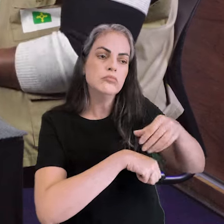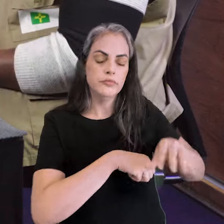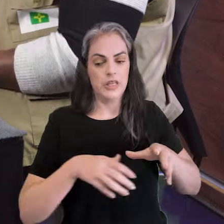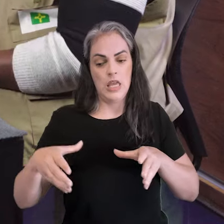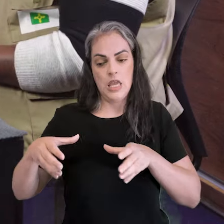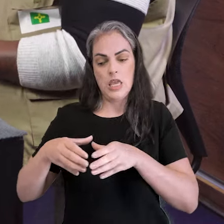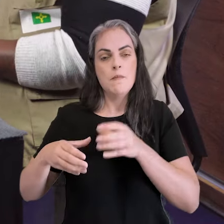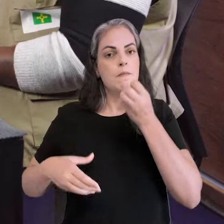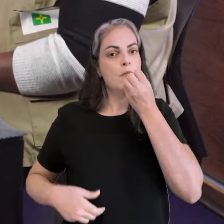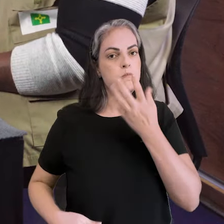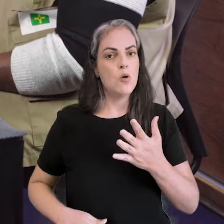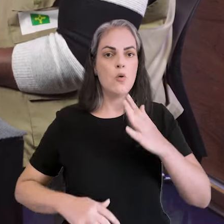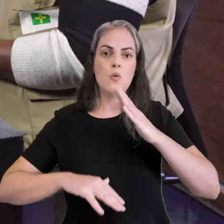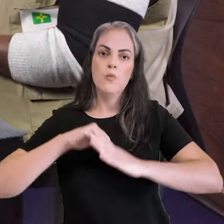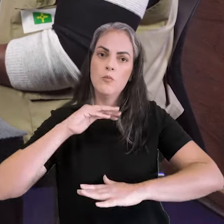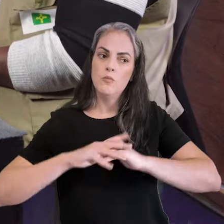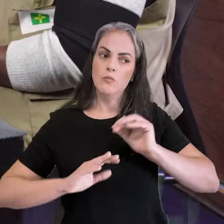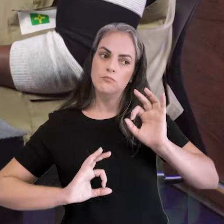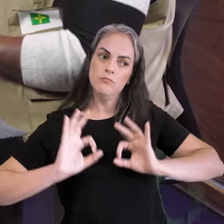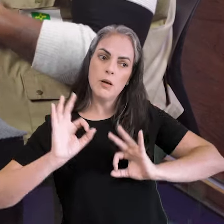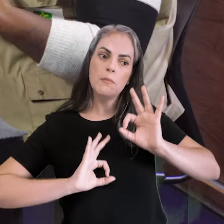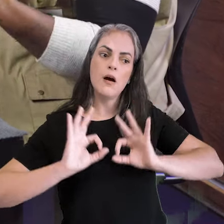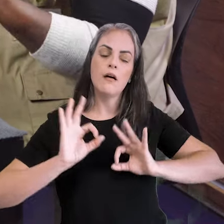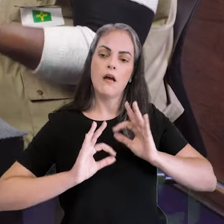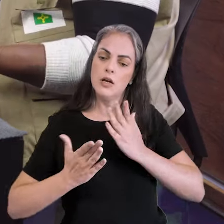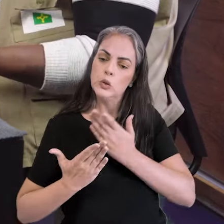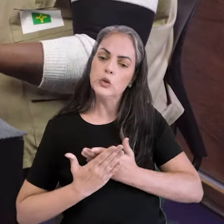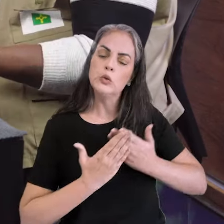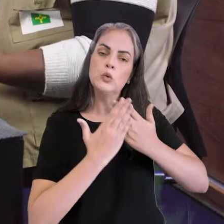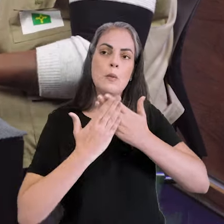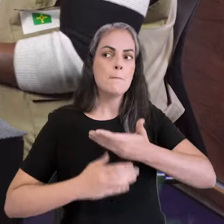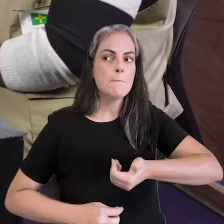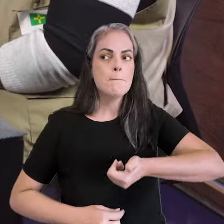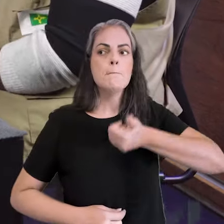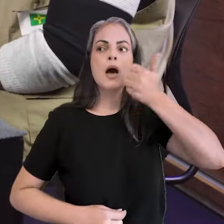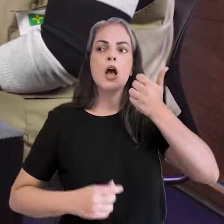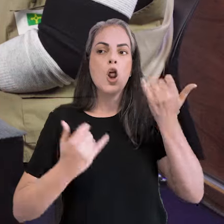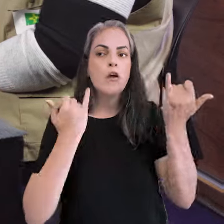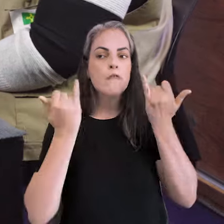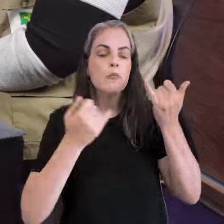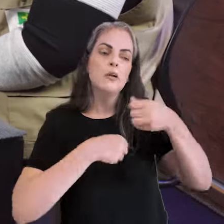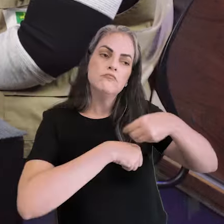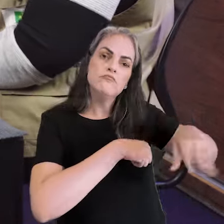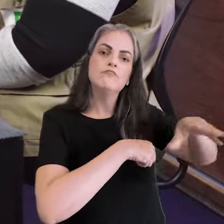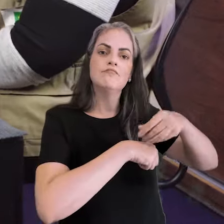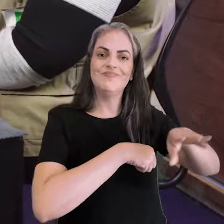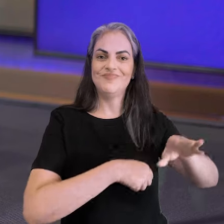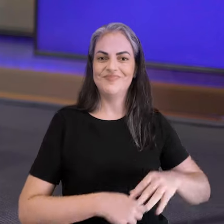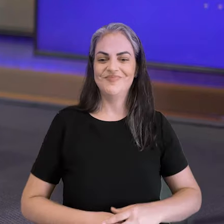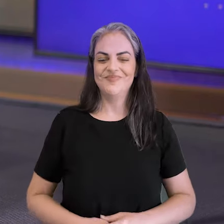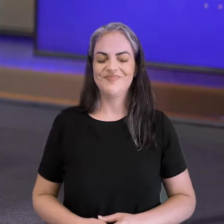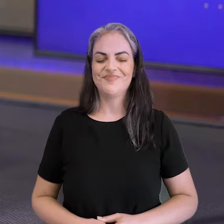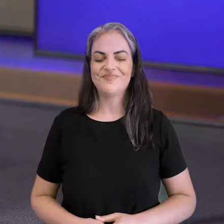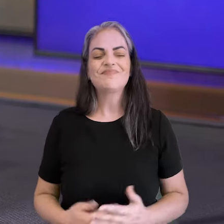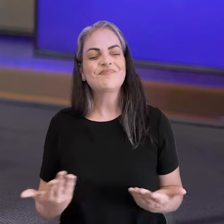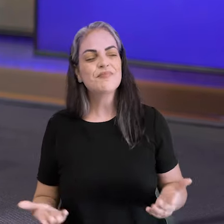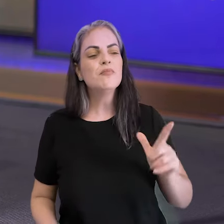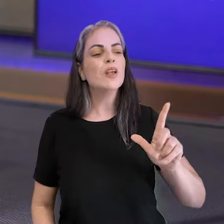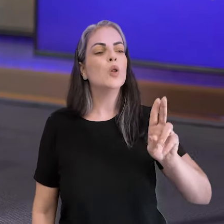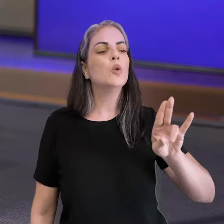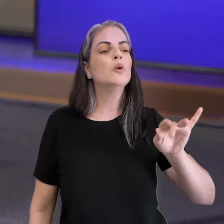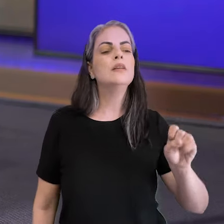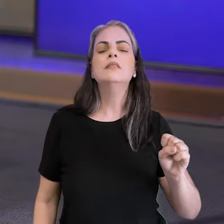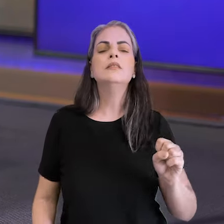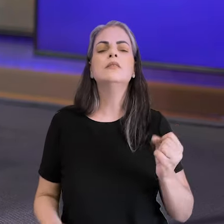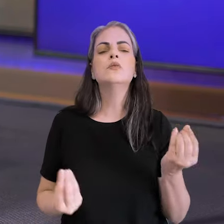a equipe está pronta, está preparada. A gente está estudando para levar o melhor para a população, essa inovação. E, Luiz, qual a importância